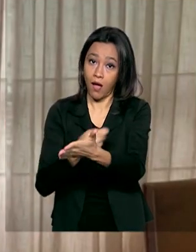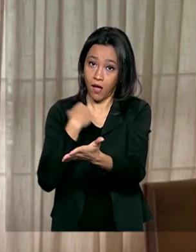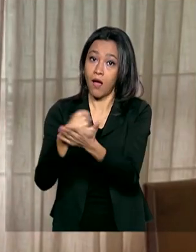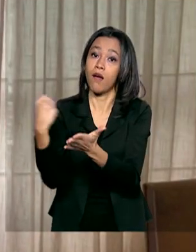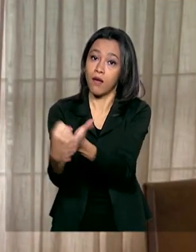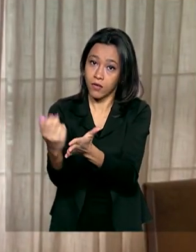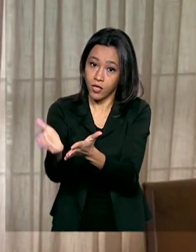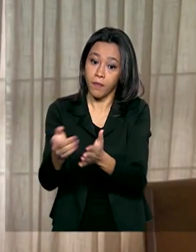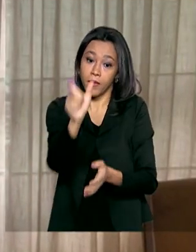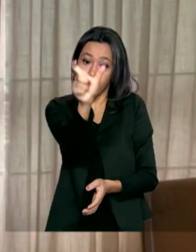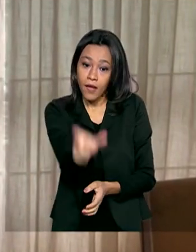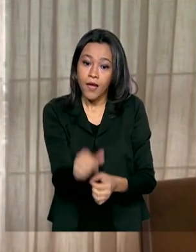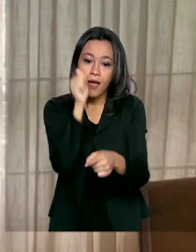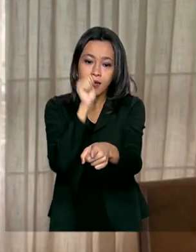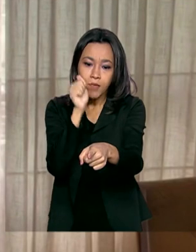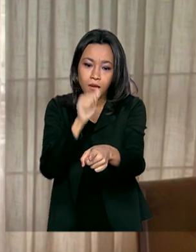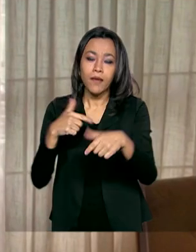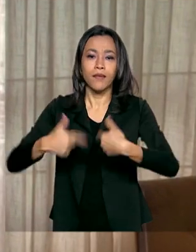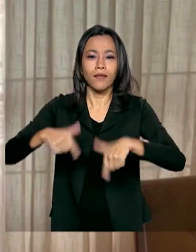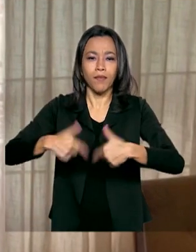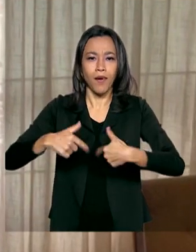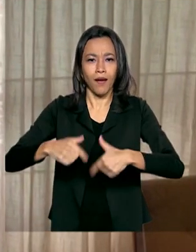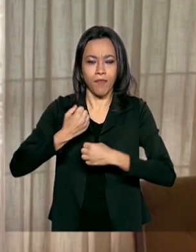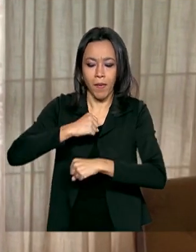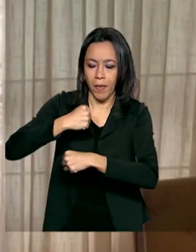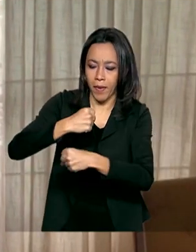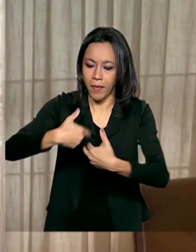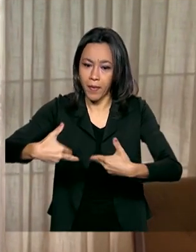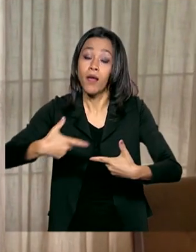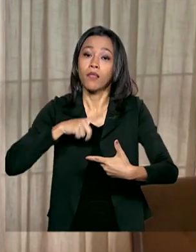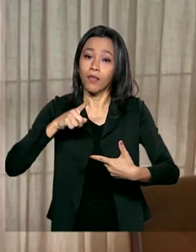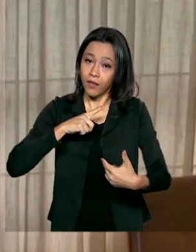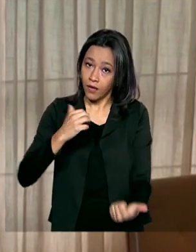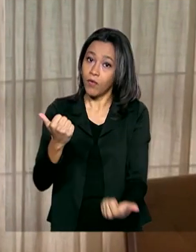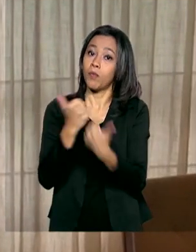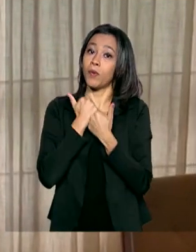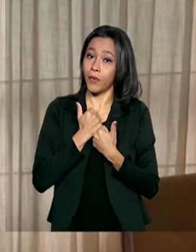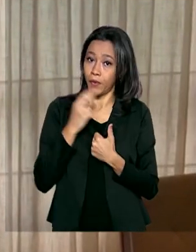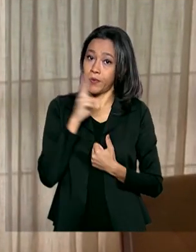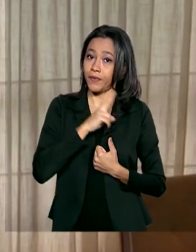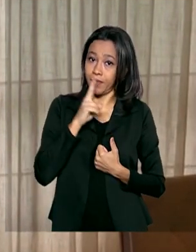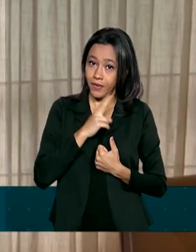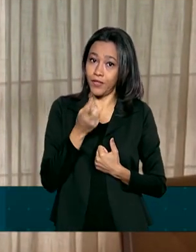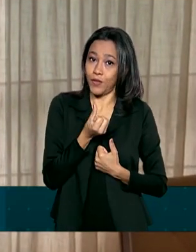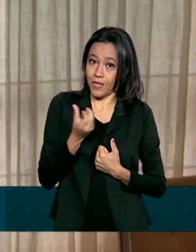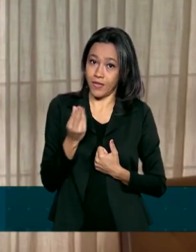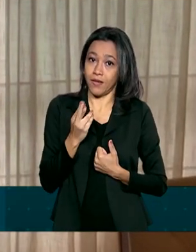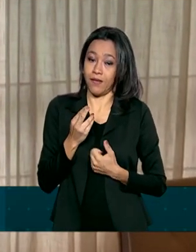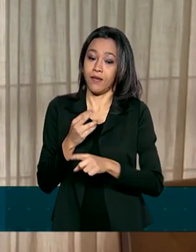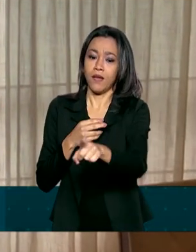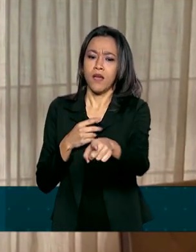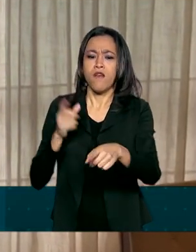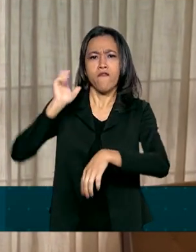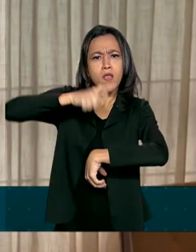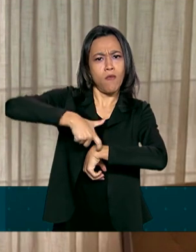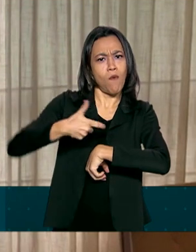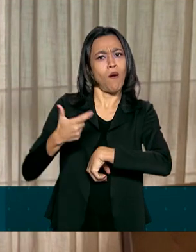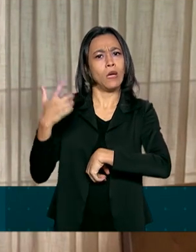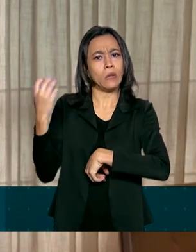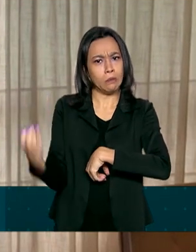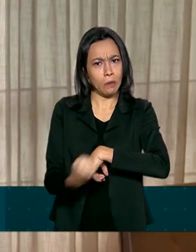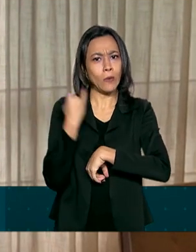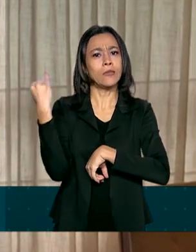Maria Cristina, que é diarista, recebeu o auxílio emergencial. Veio numa hora muito importante sim,